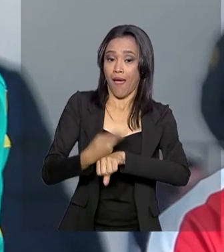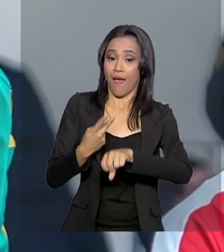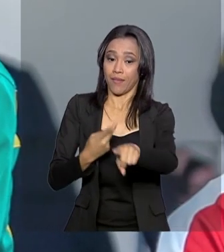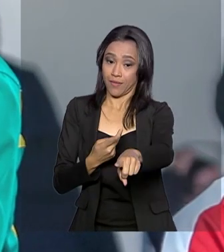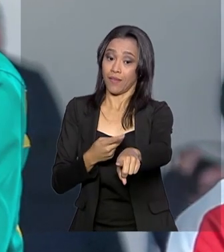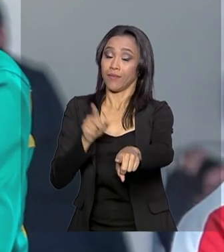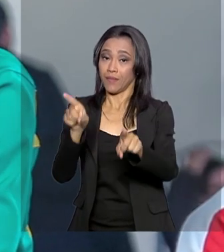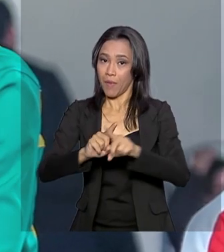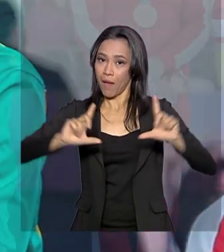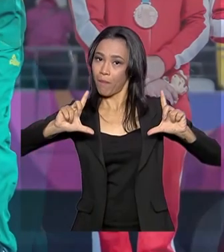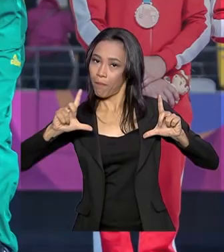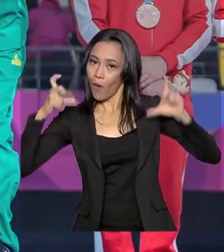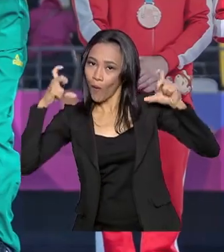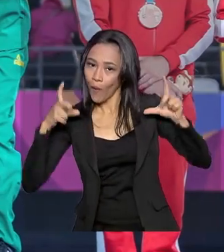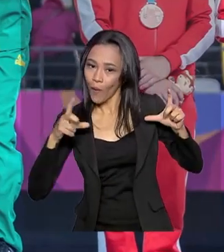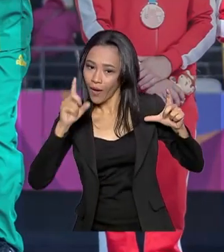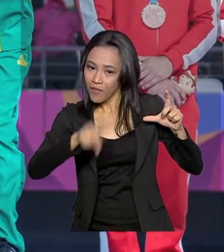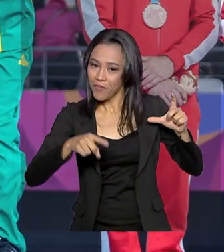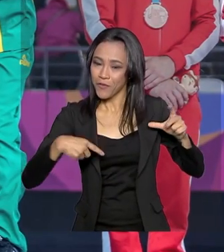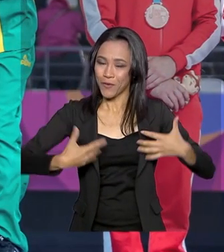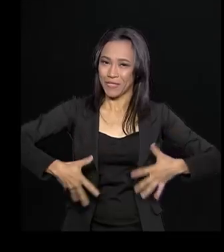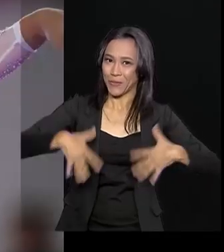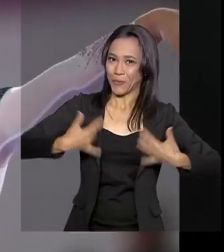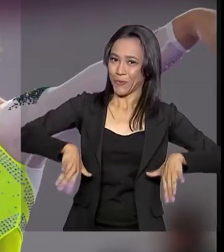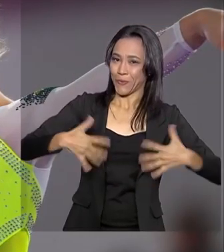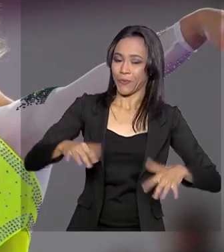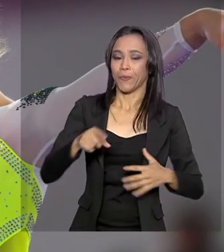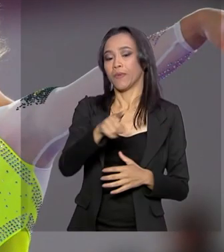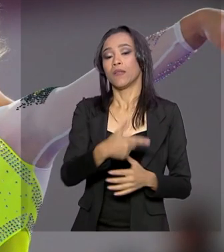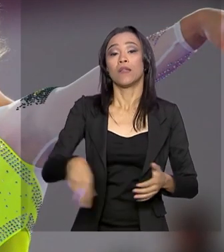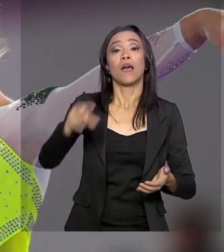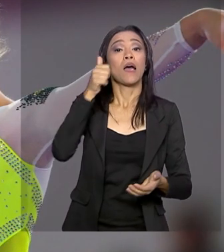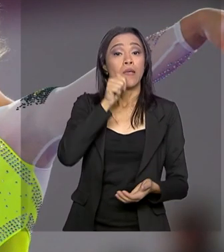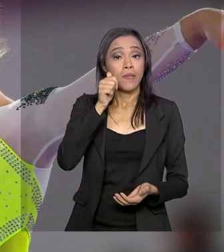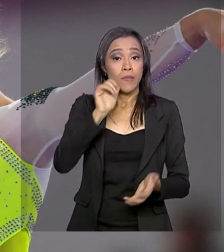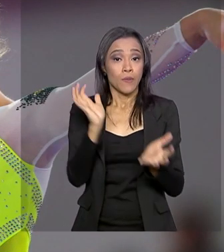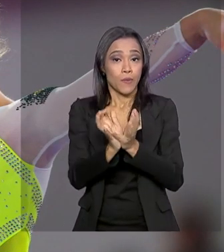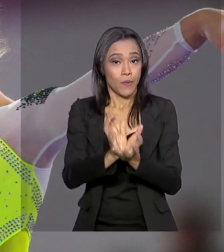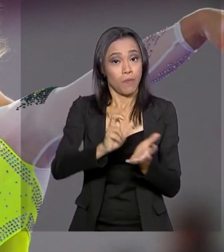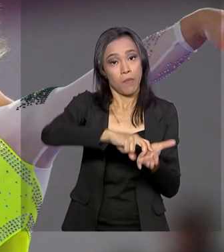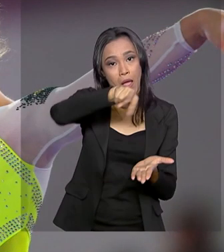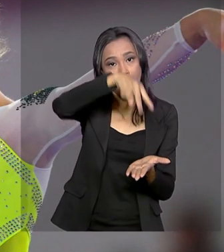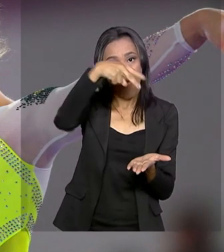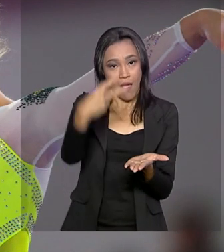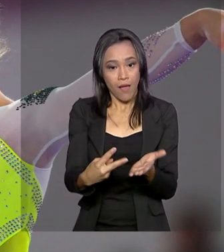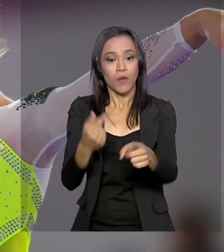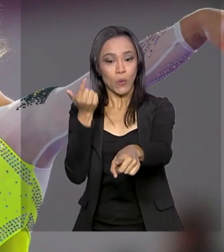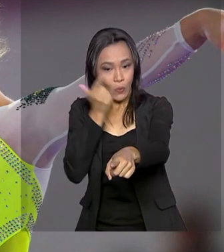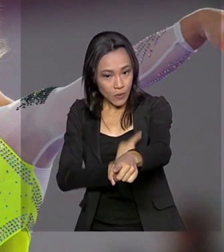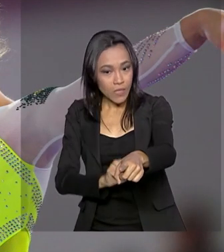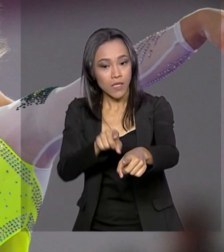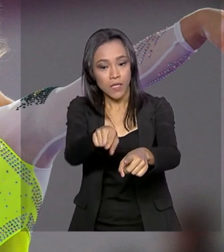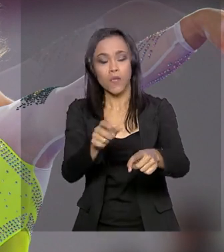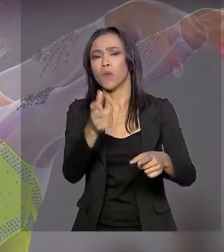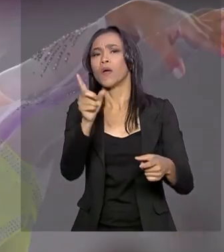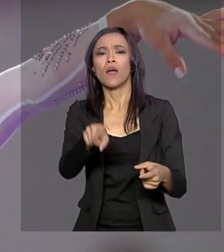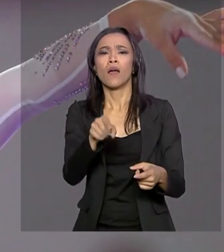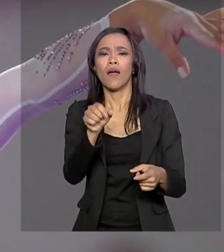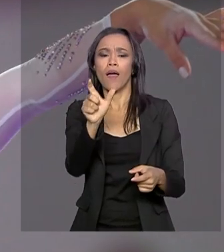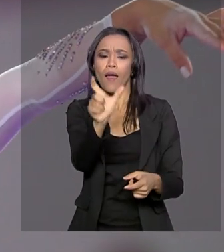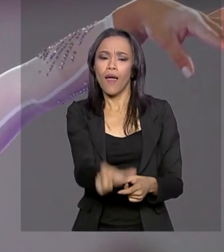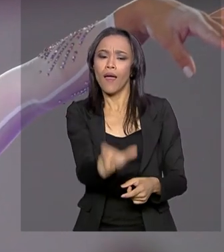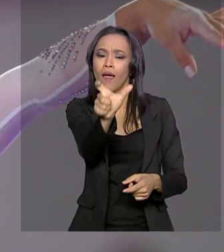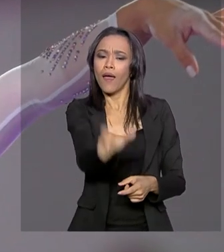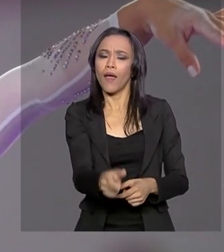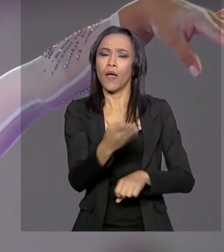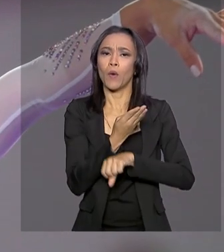A pose para foto dos dois foi em grande estilo. A ginástica feminina também conquistou medalhas. O destaque do dia foi o